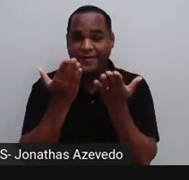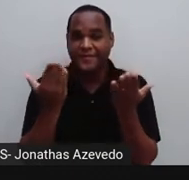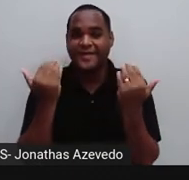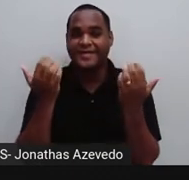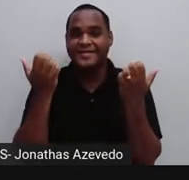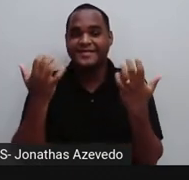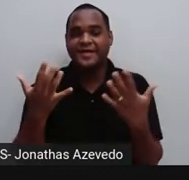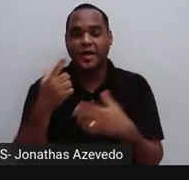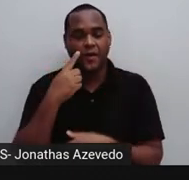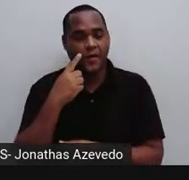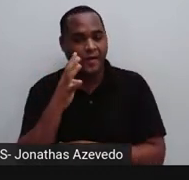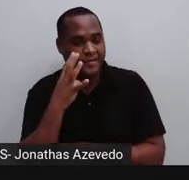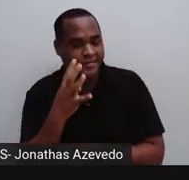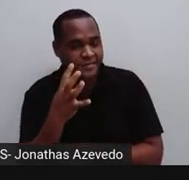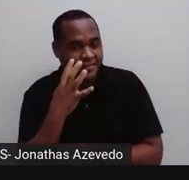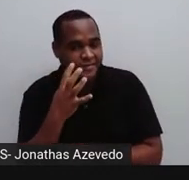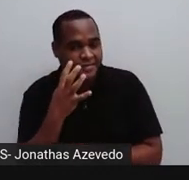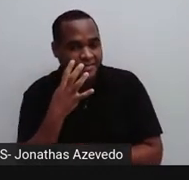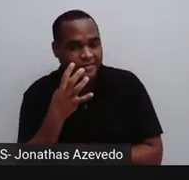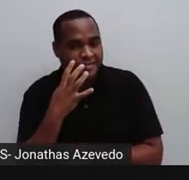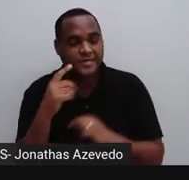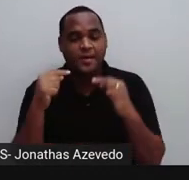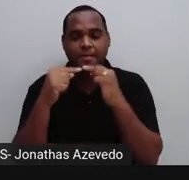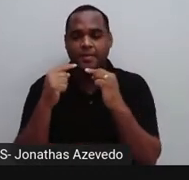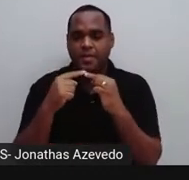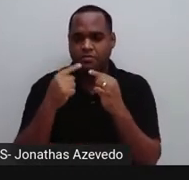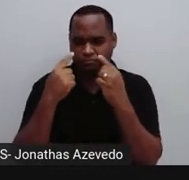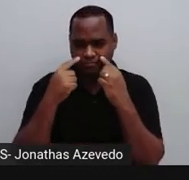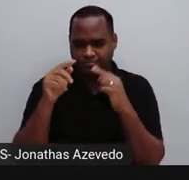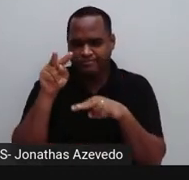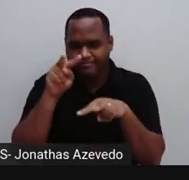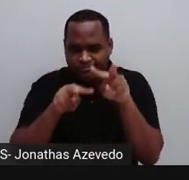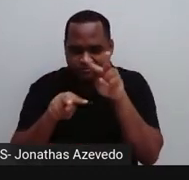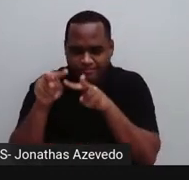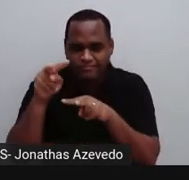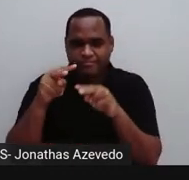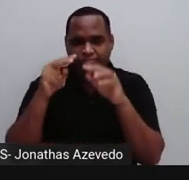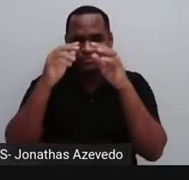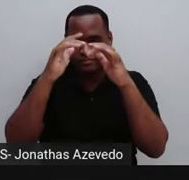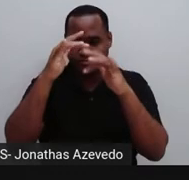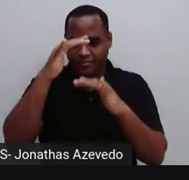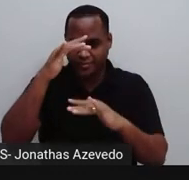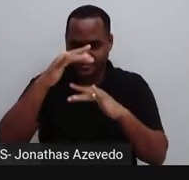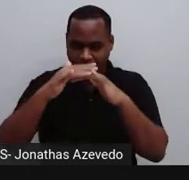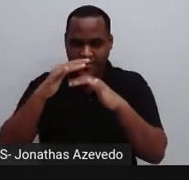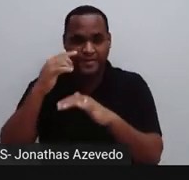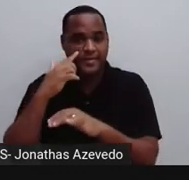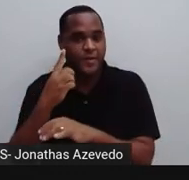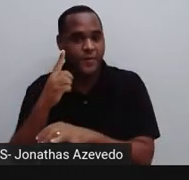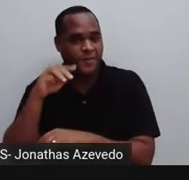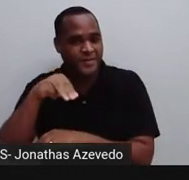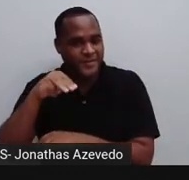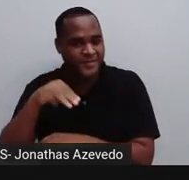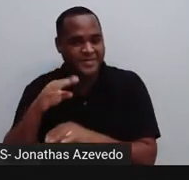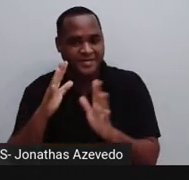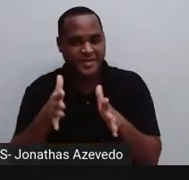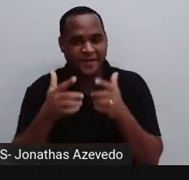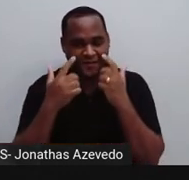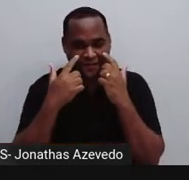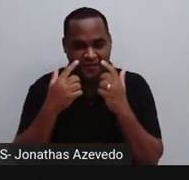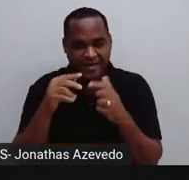Atenção, observe e faça uma leitura do gráfico e já está contando um tempo de um minuto. Lê